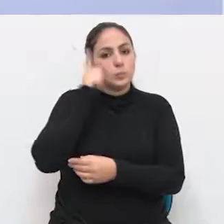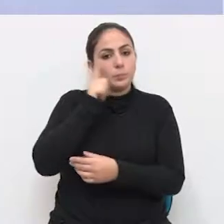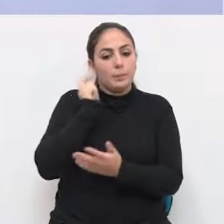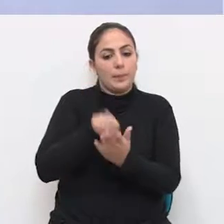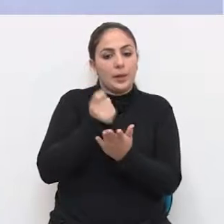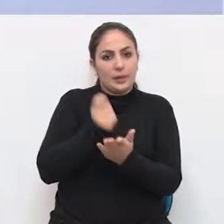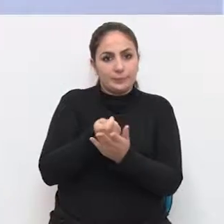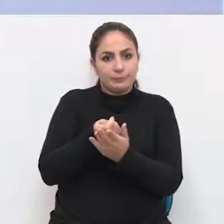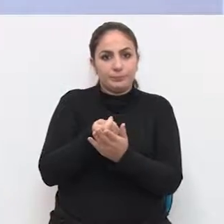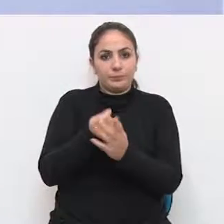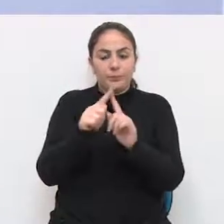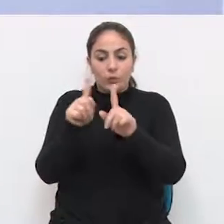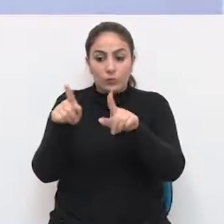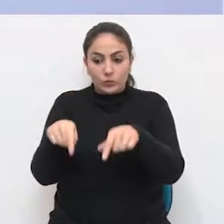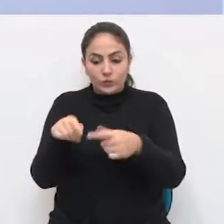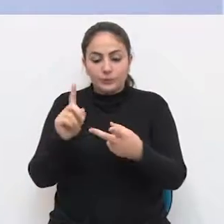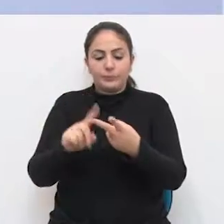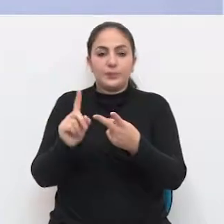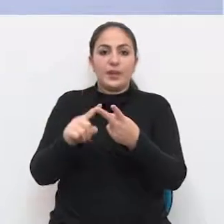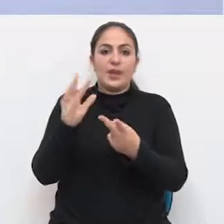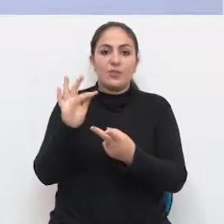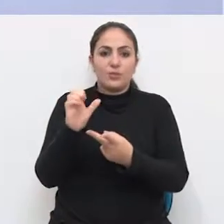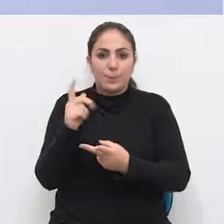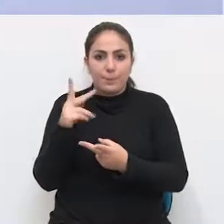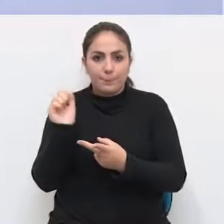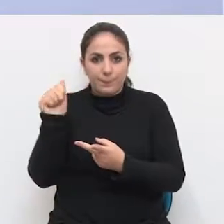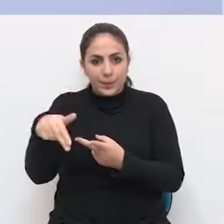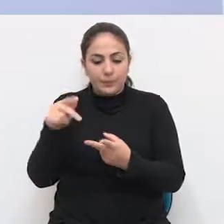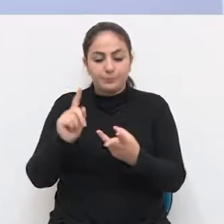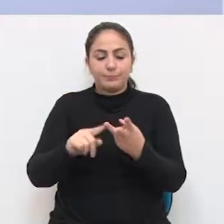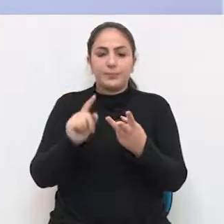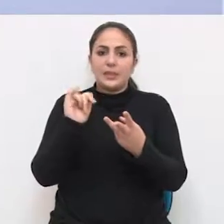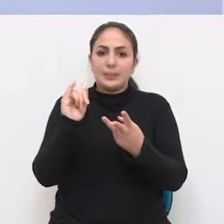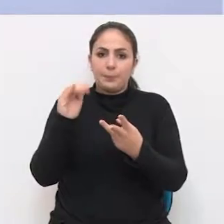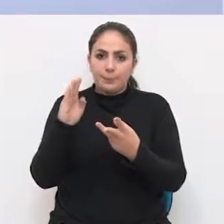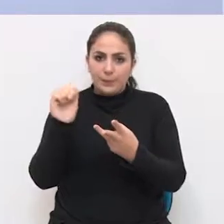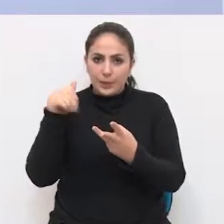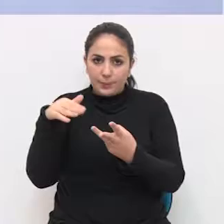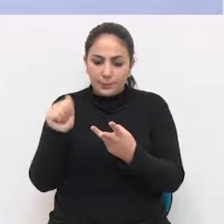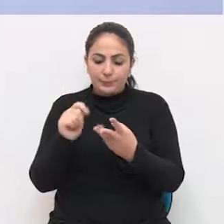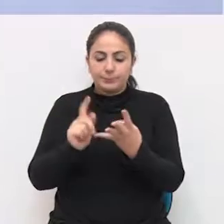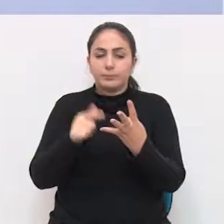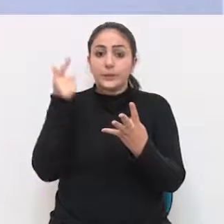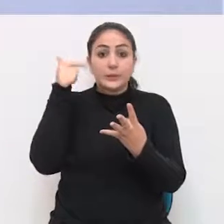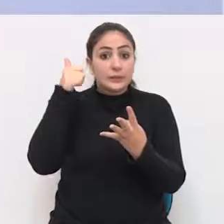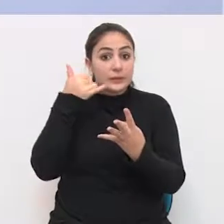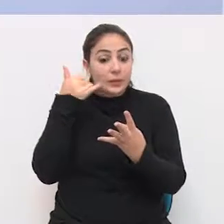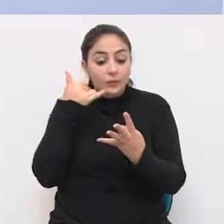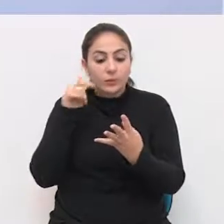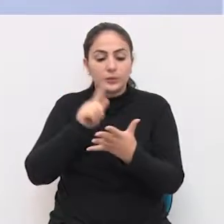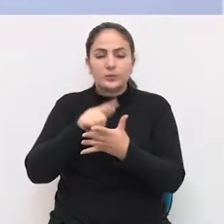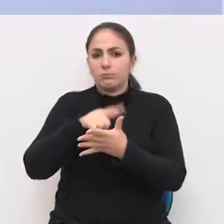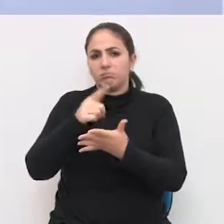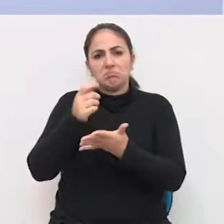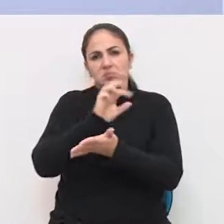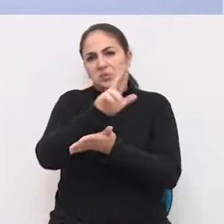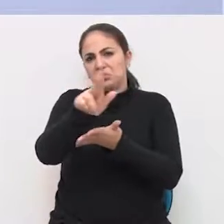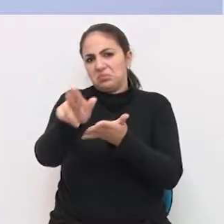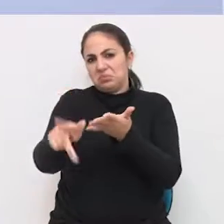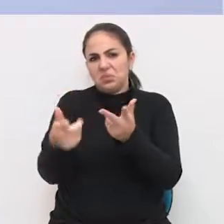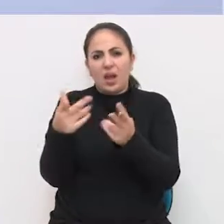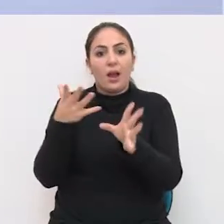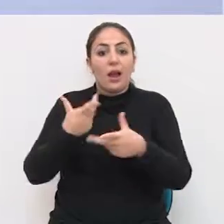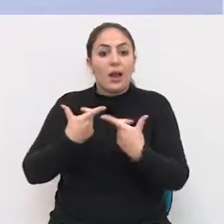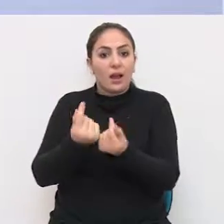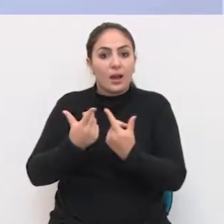funcionários, tem a taxa da FEPAM, tem a taxa do IBAMA, tem telefone, enfim, tem